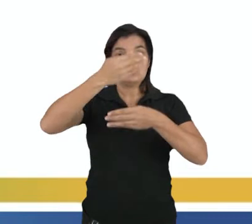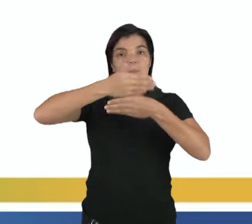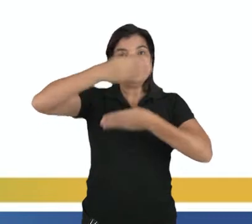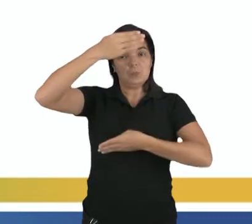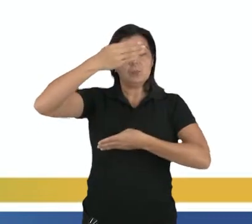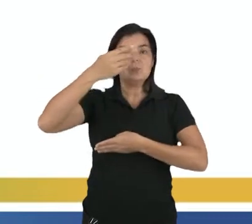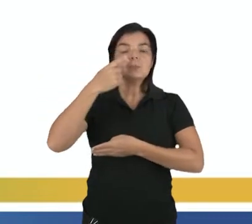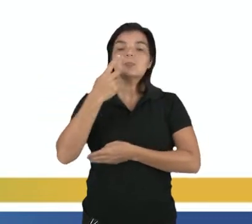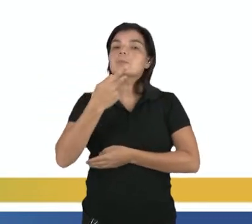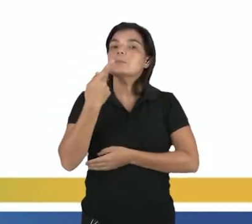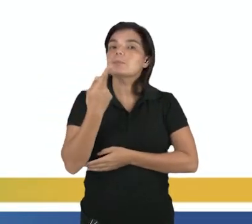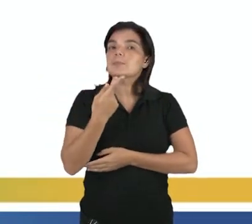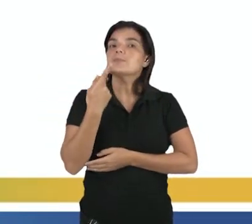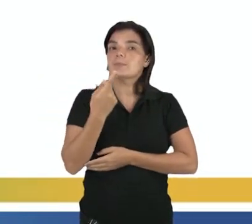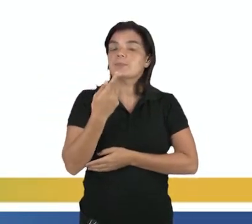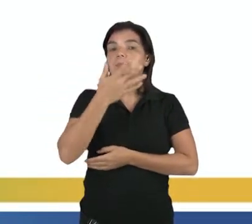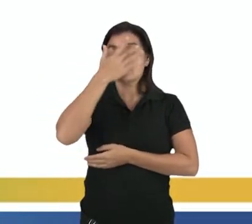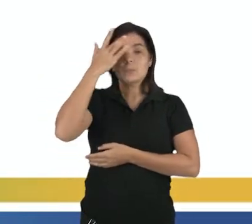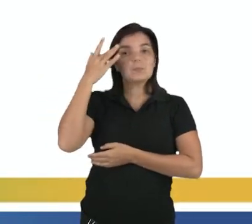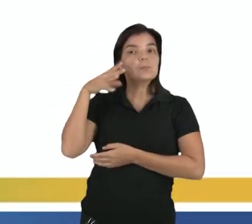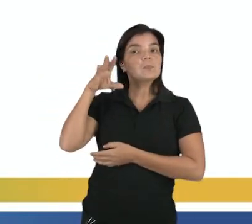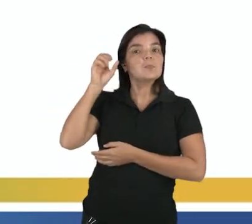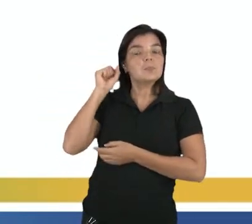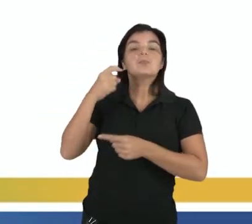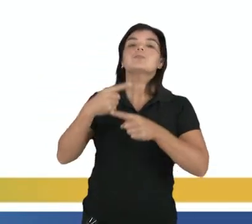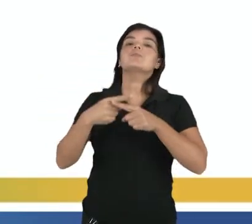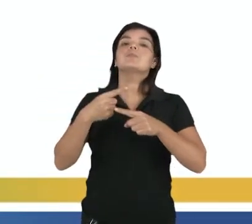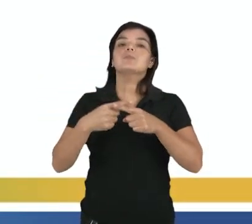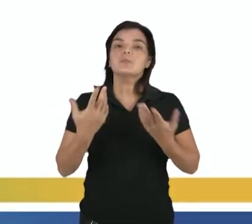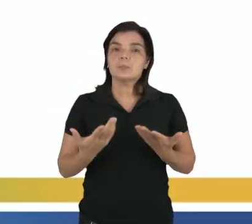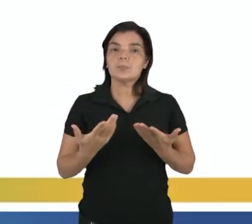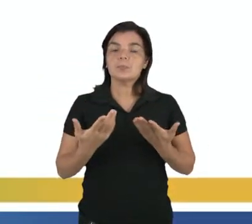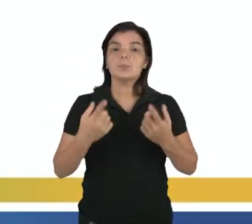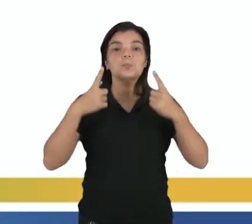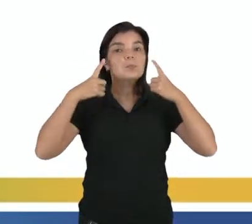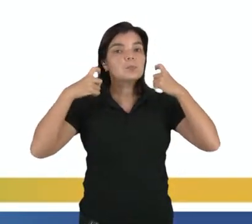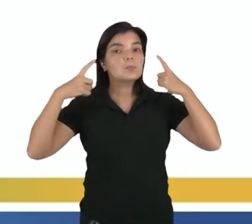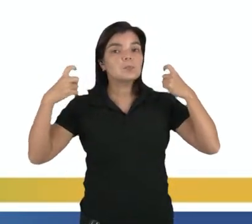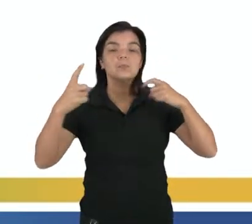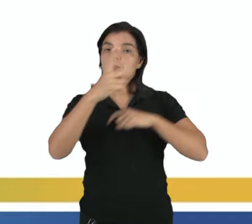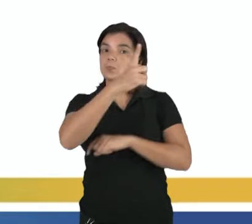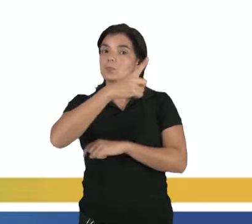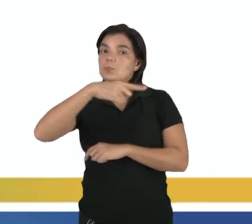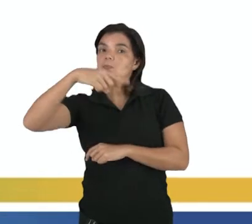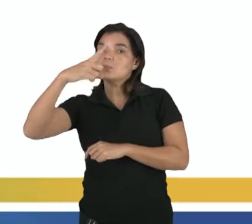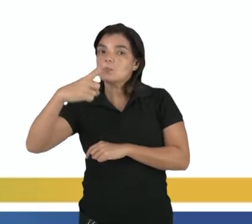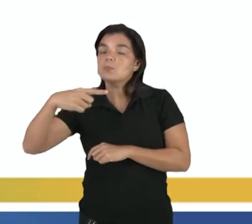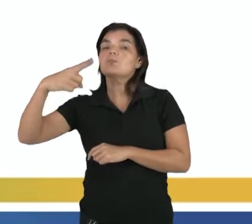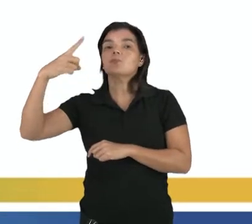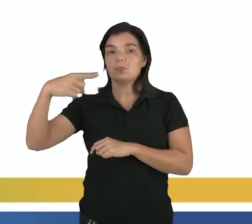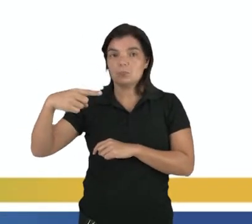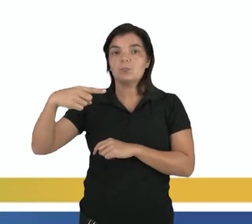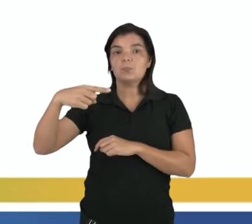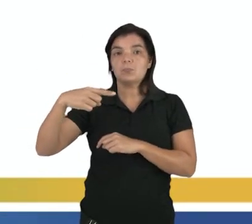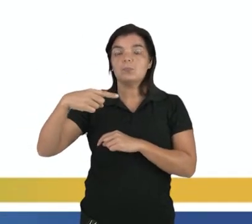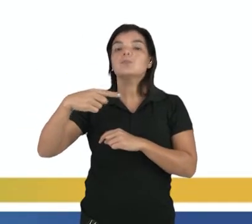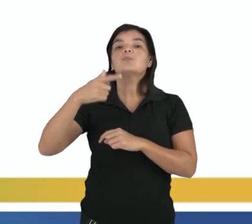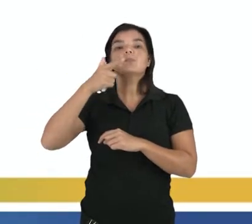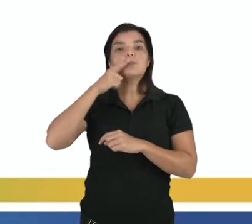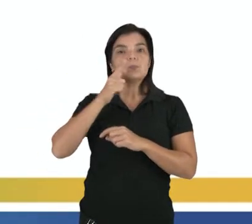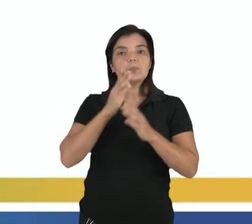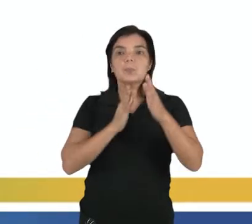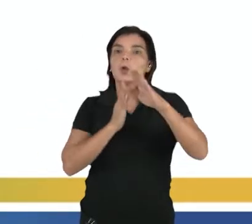e você falar, essa pessoa vai lhe ouvir. Por quê? Porque o som, que é uma onda mecânica, sofre difração. Ele